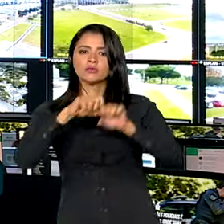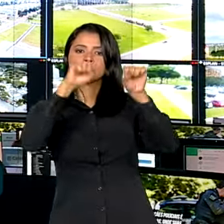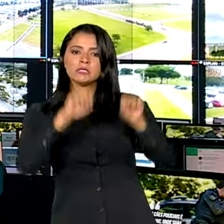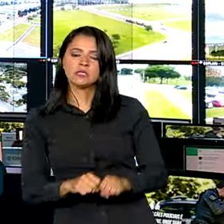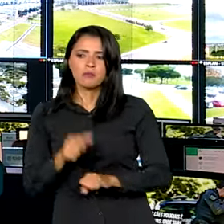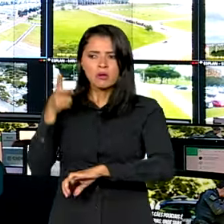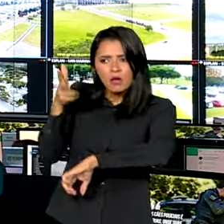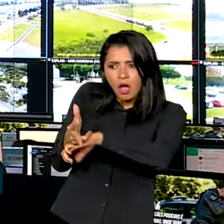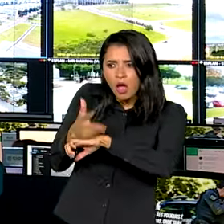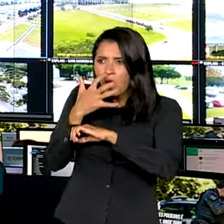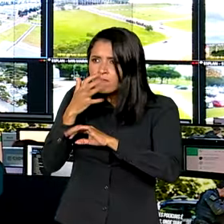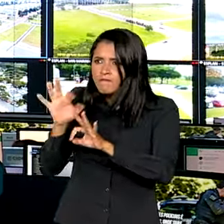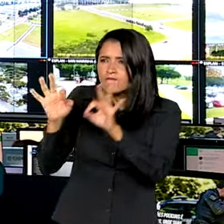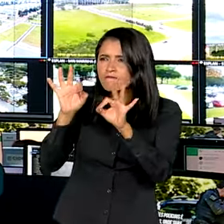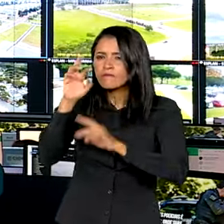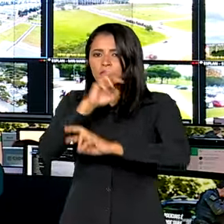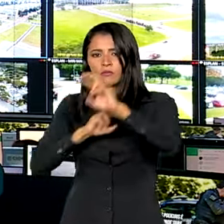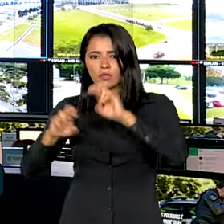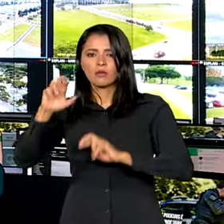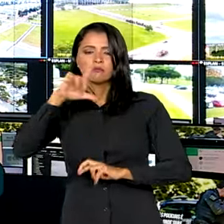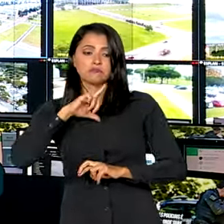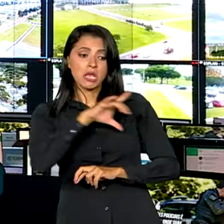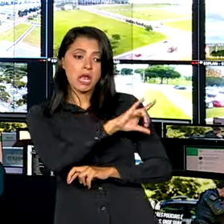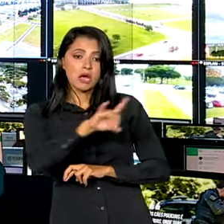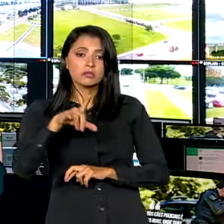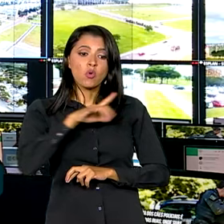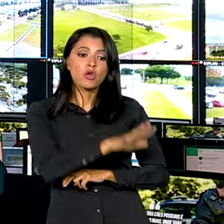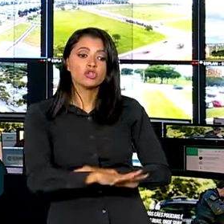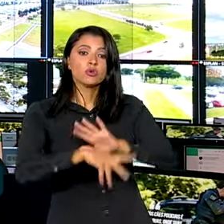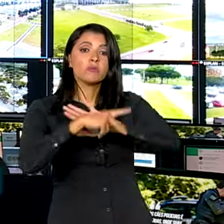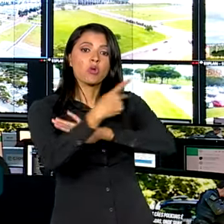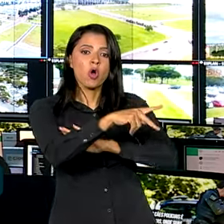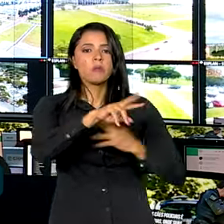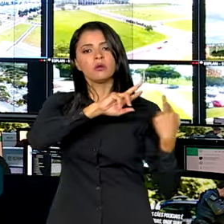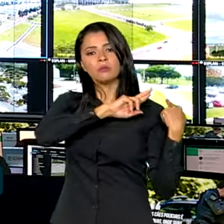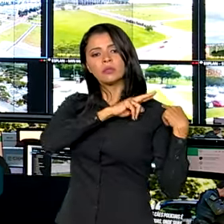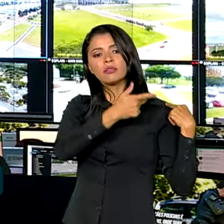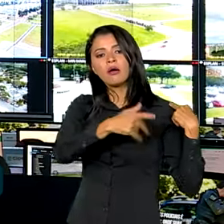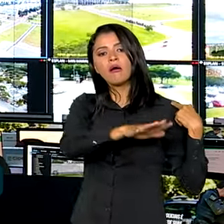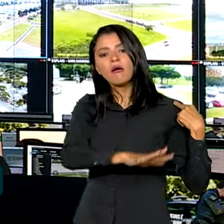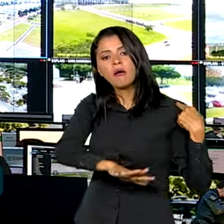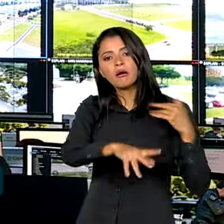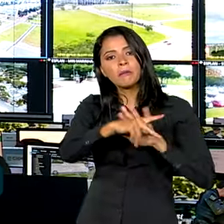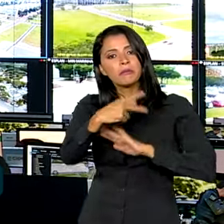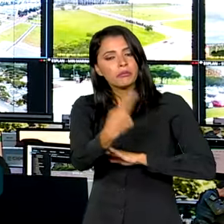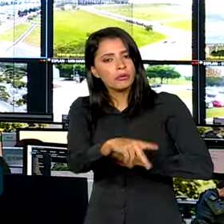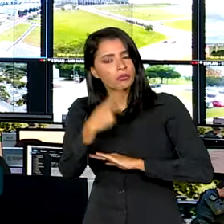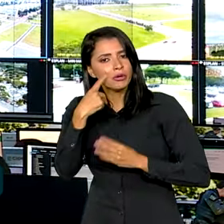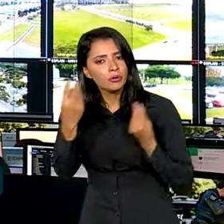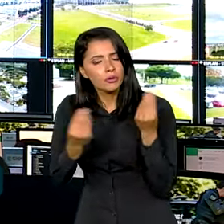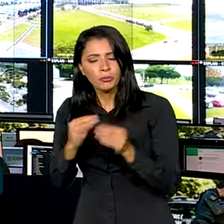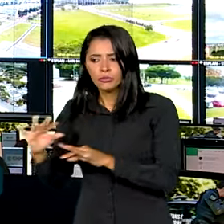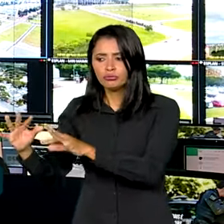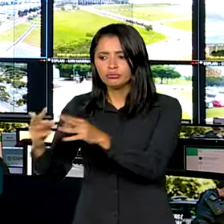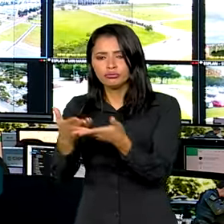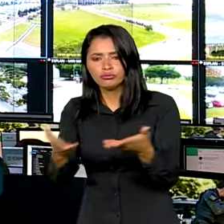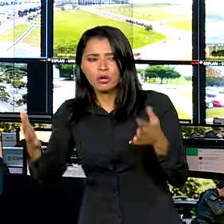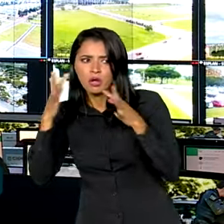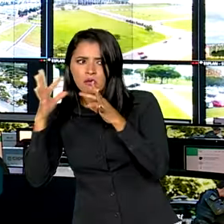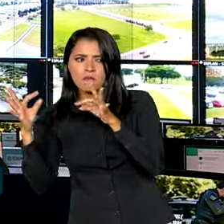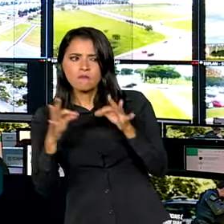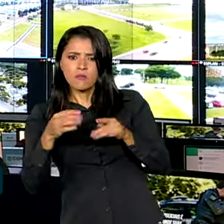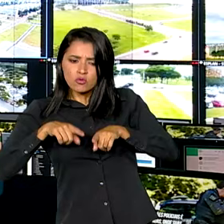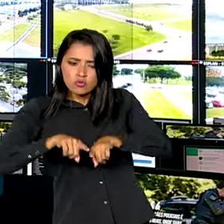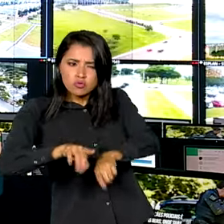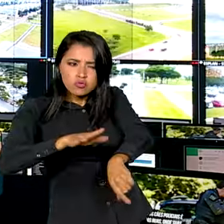de monitoramento. E cada um cuida daquela sua região administrativa, da sua área circuncional, de forma que todos estão de olho ao